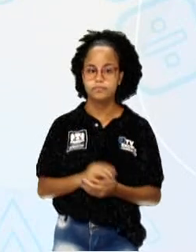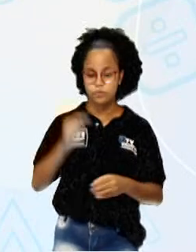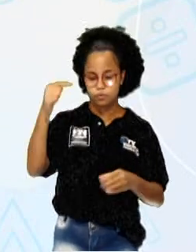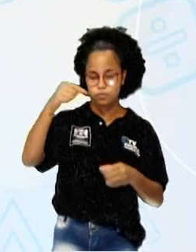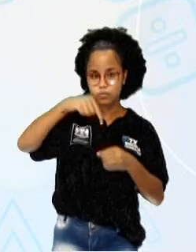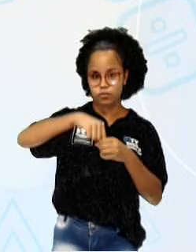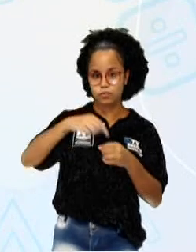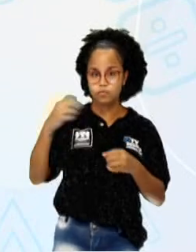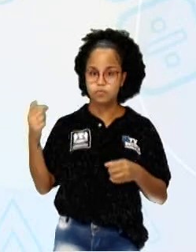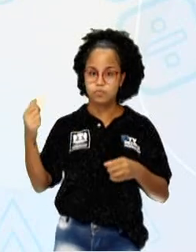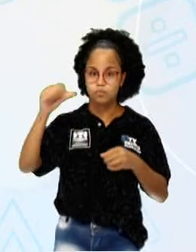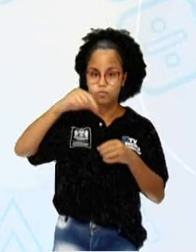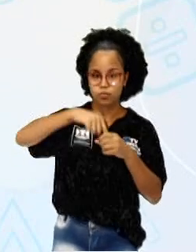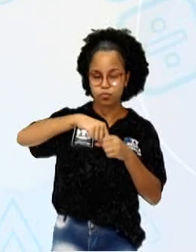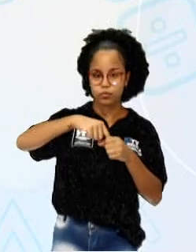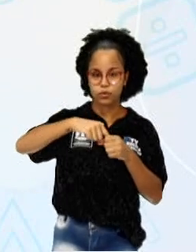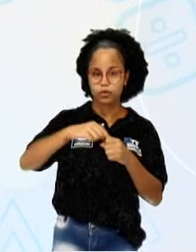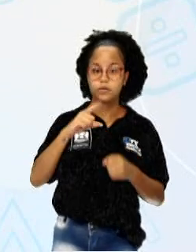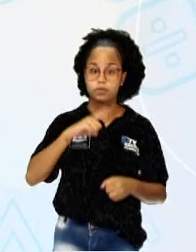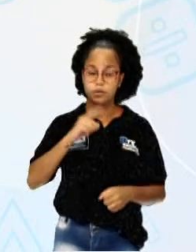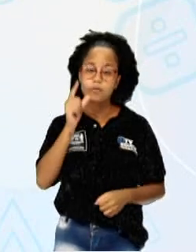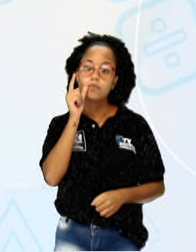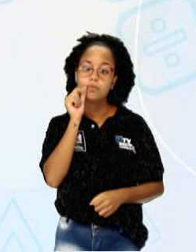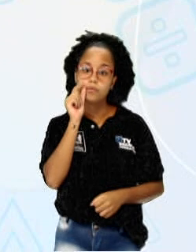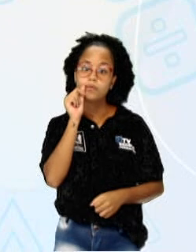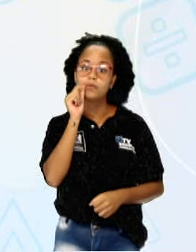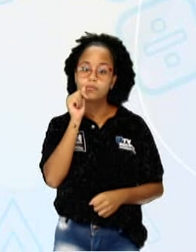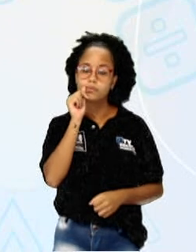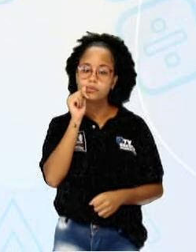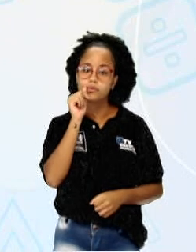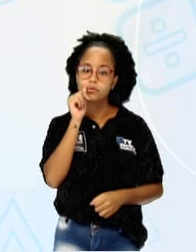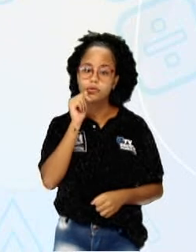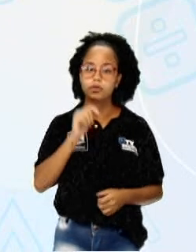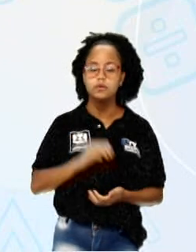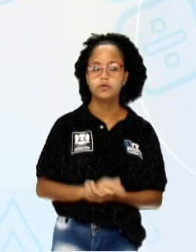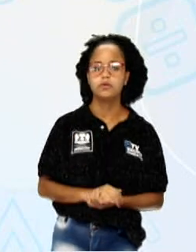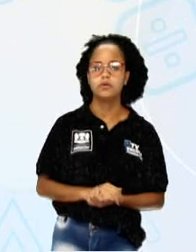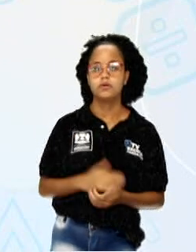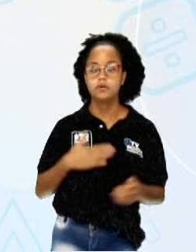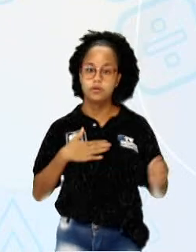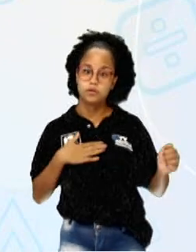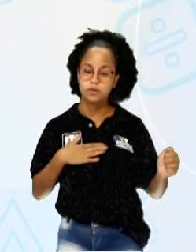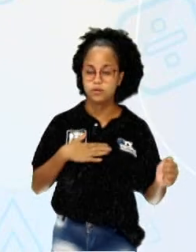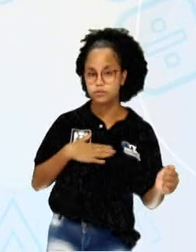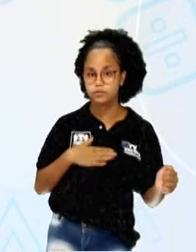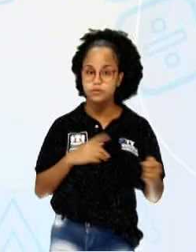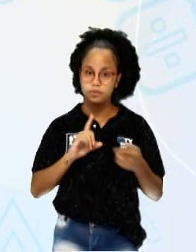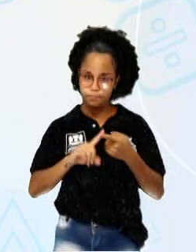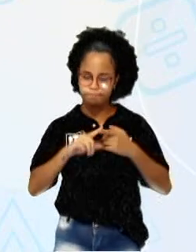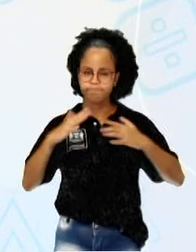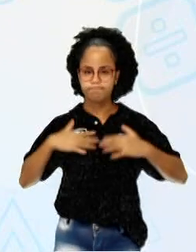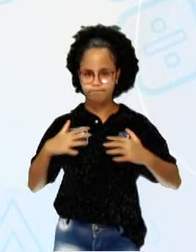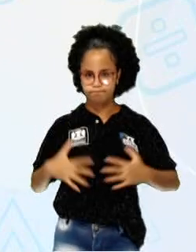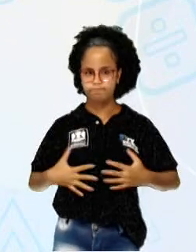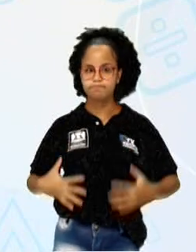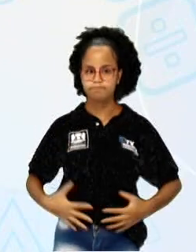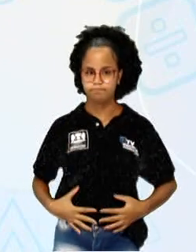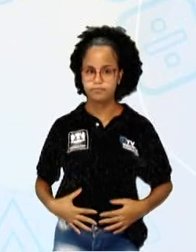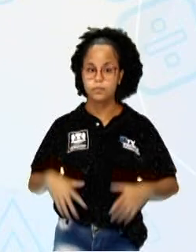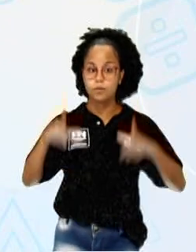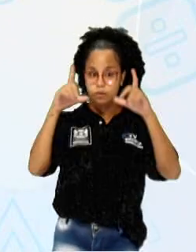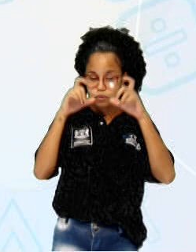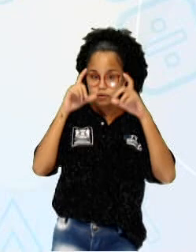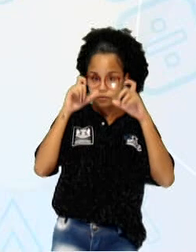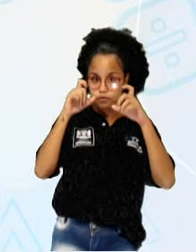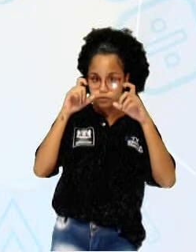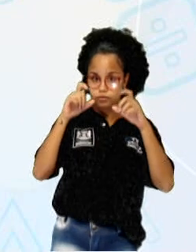No desenho, é o lápis. Na dança, também é o corpo. Na foto,